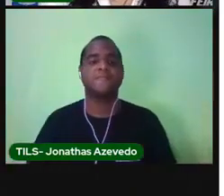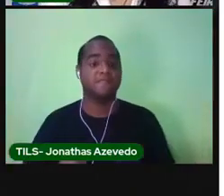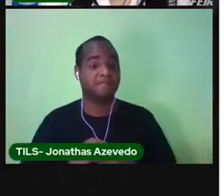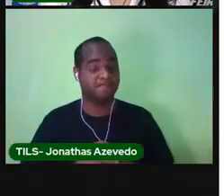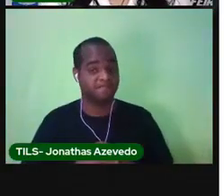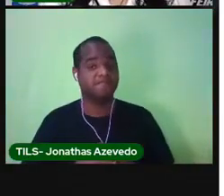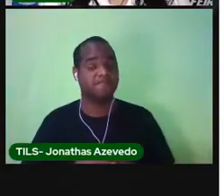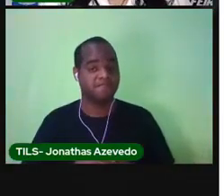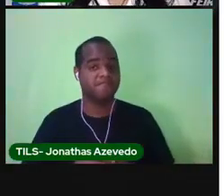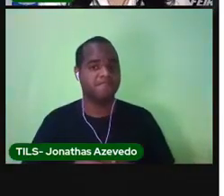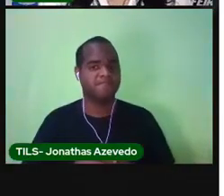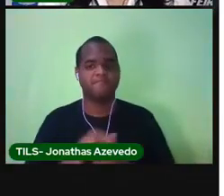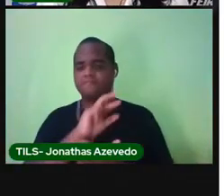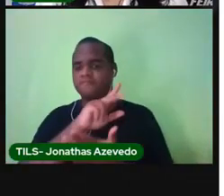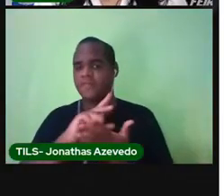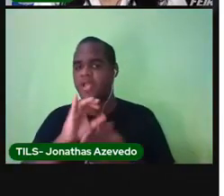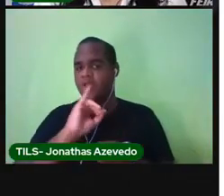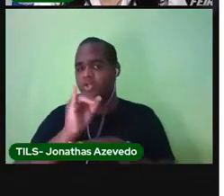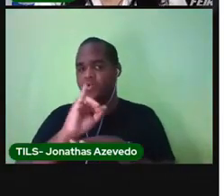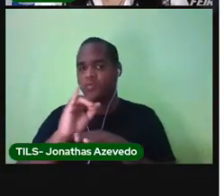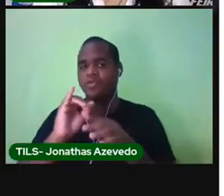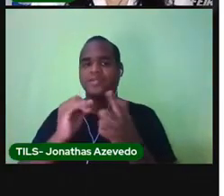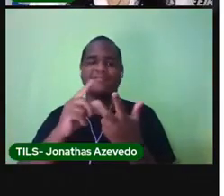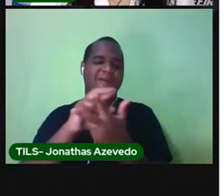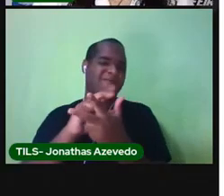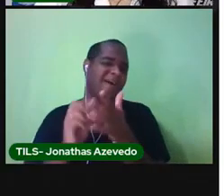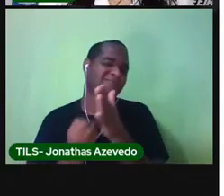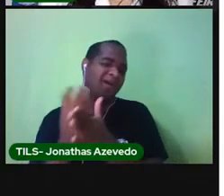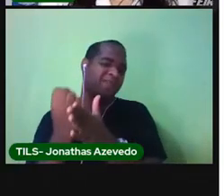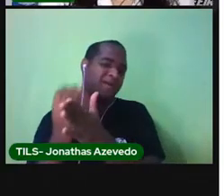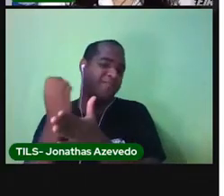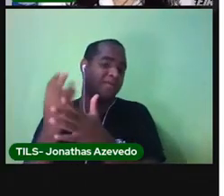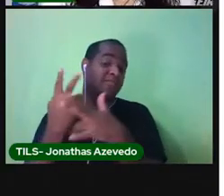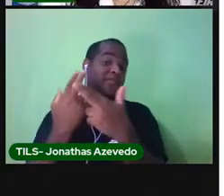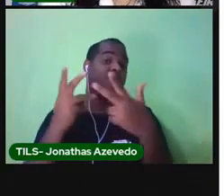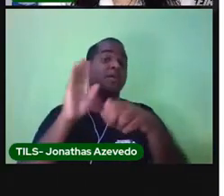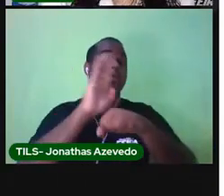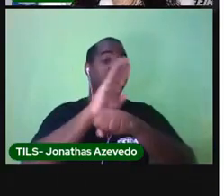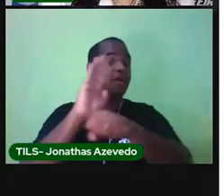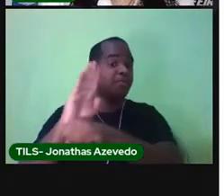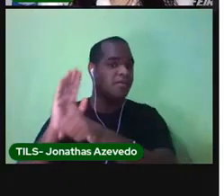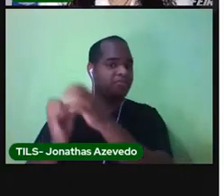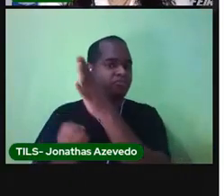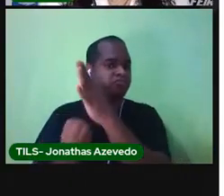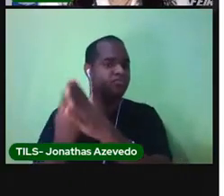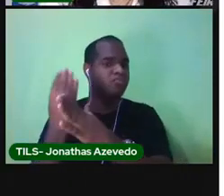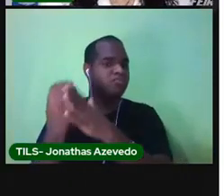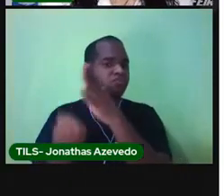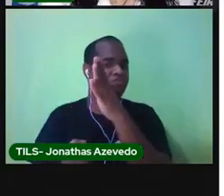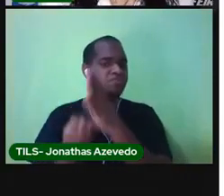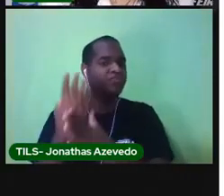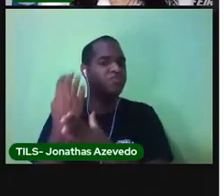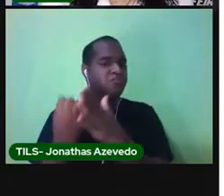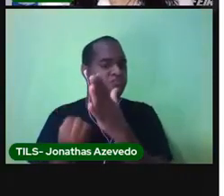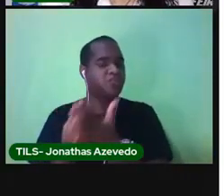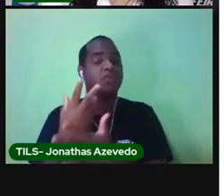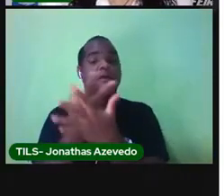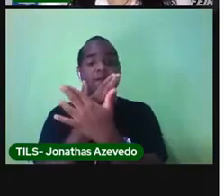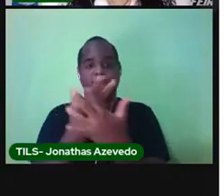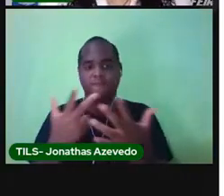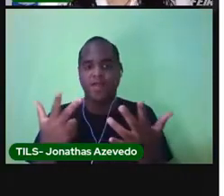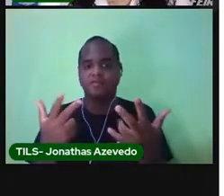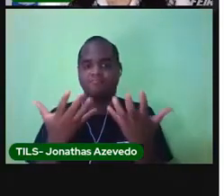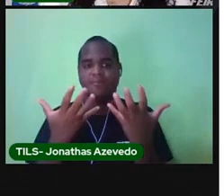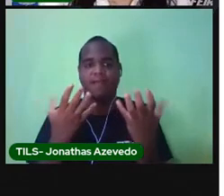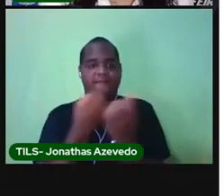Predomina indústrias e fábricas. Justamente, lá é um bairro que produz muitos produtos para serem